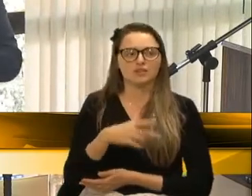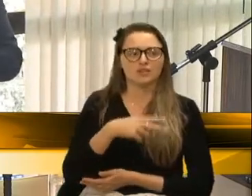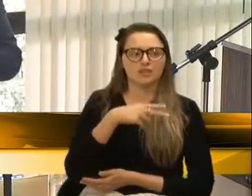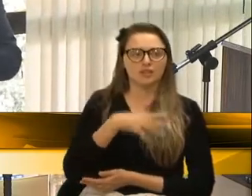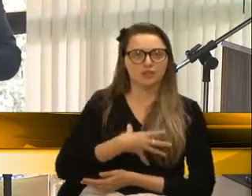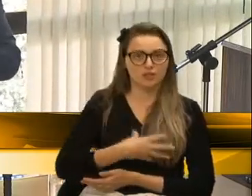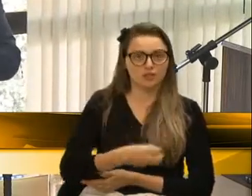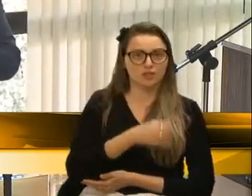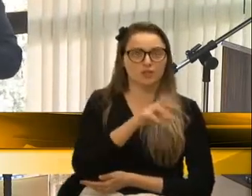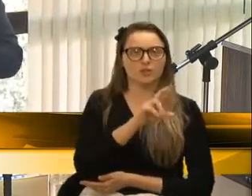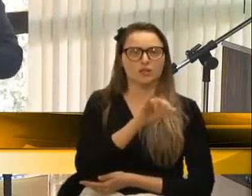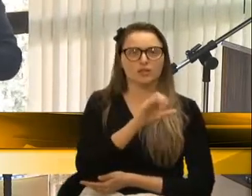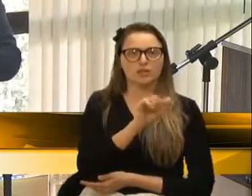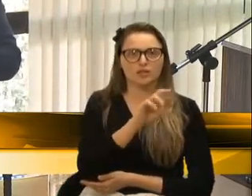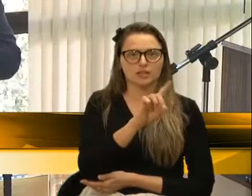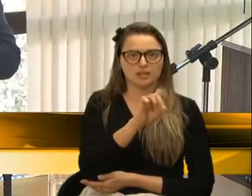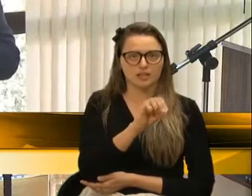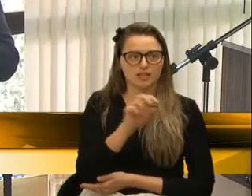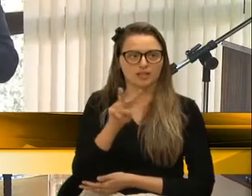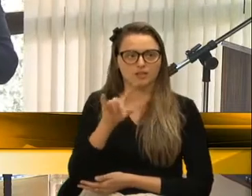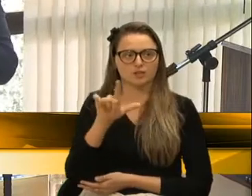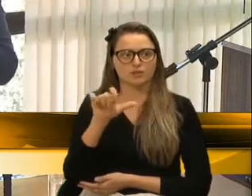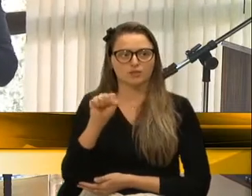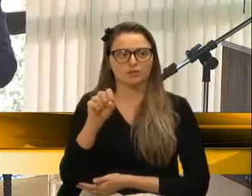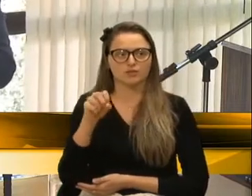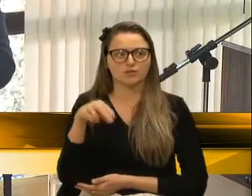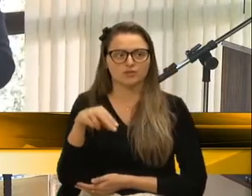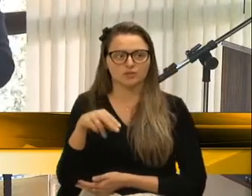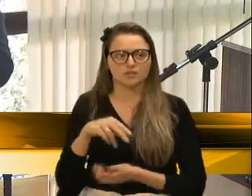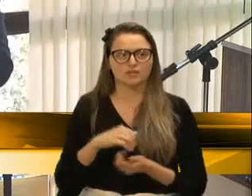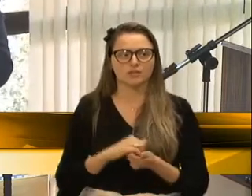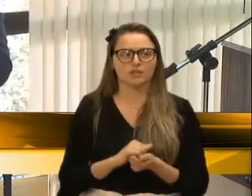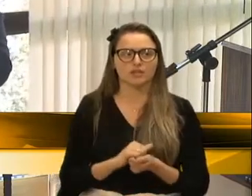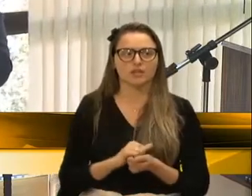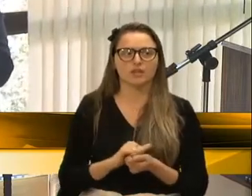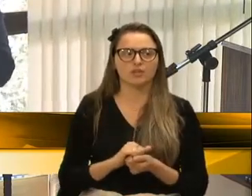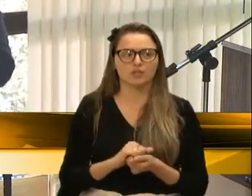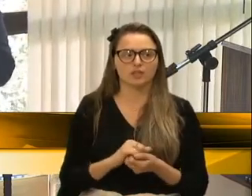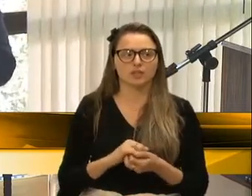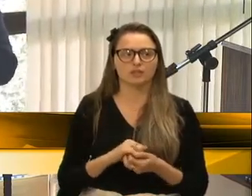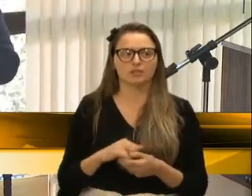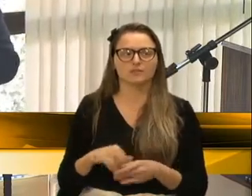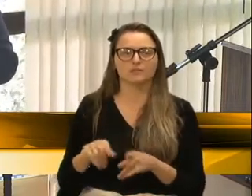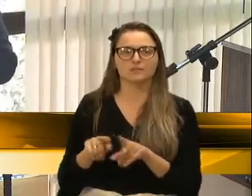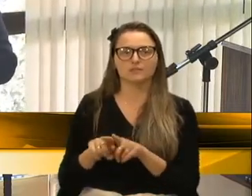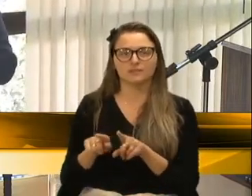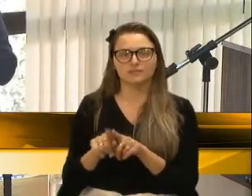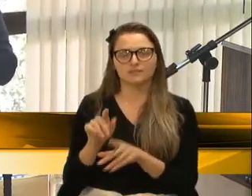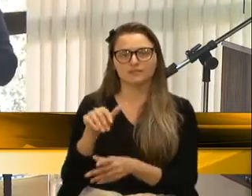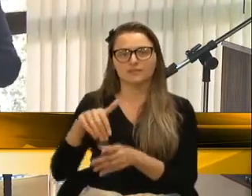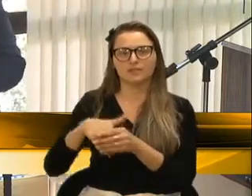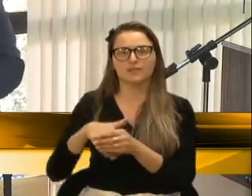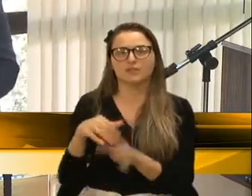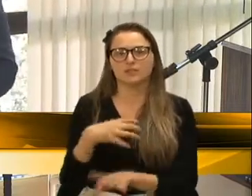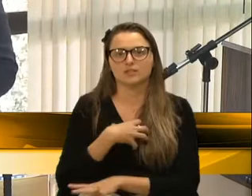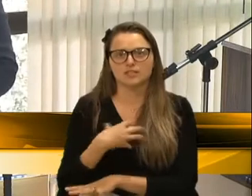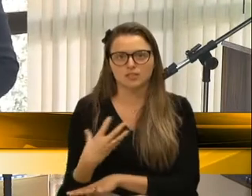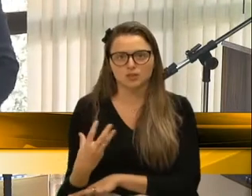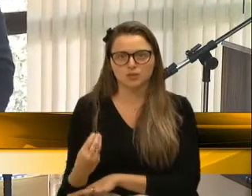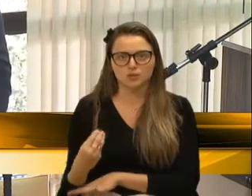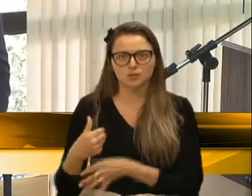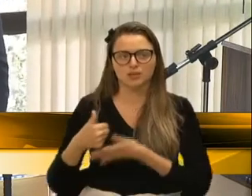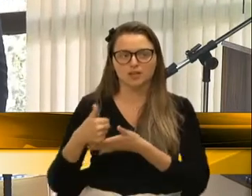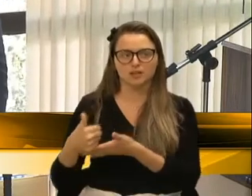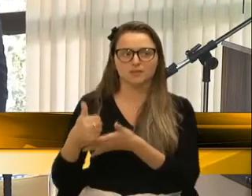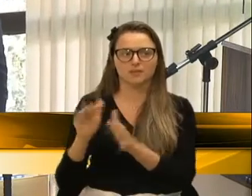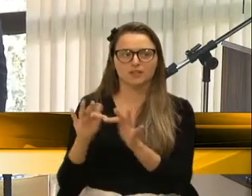doutor Fernando, Wilson e a Marivane. Então, quero deixar aqui um voto de pesar, meus sentimentos,